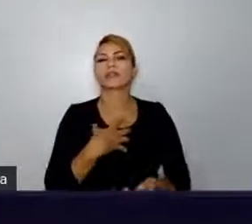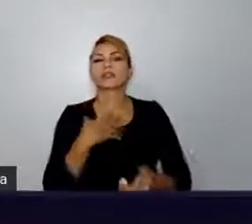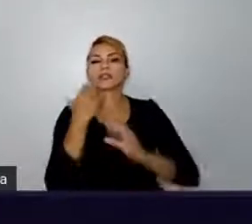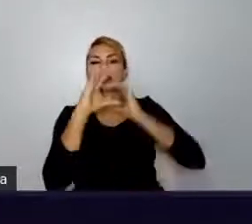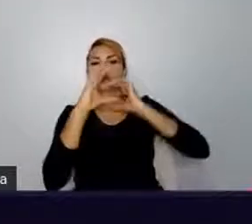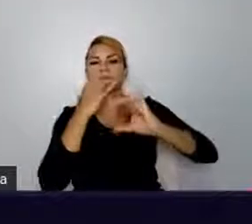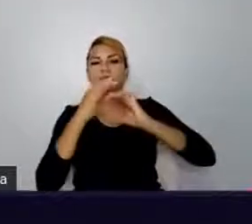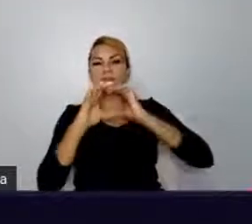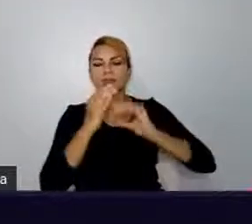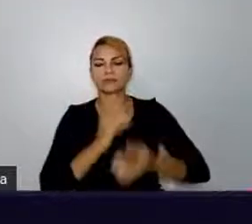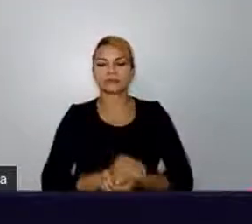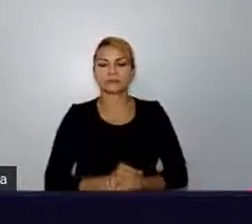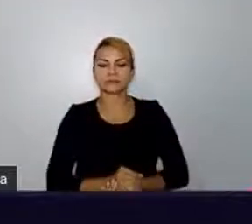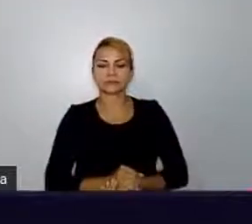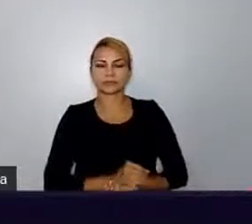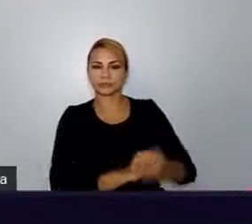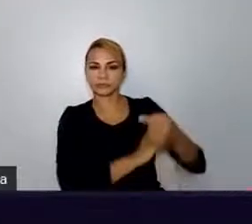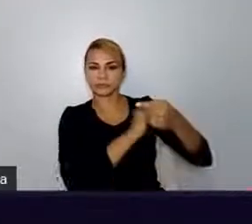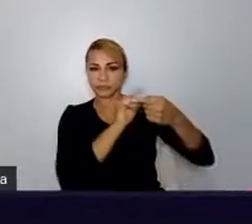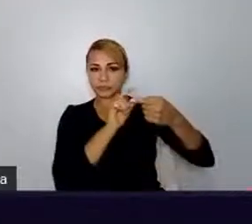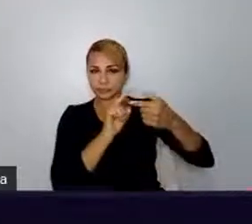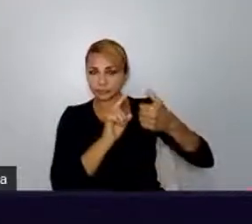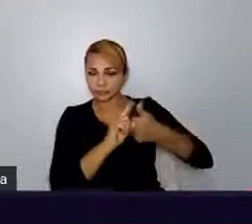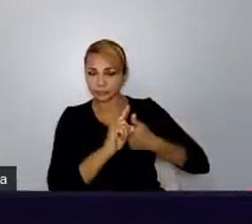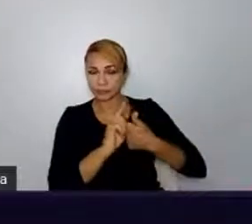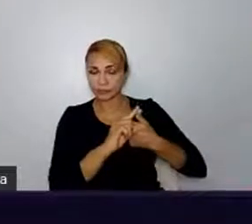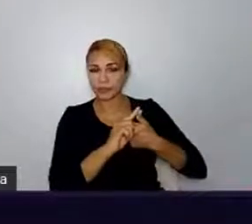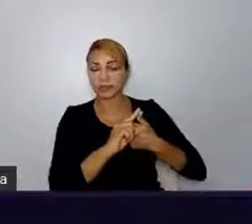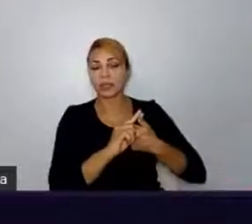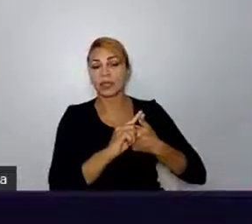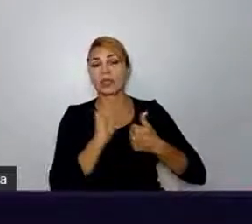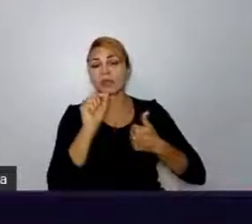Bom, a primeira teoria é o The Framing Effect.